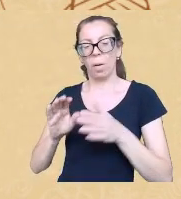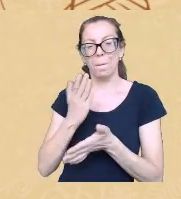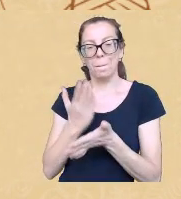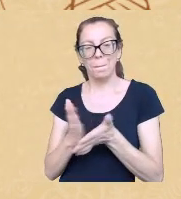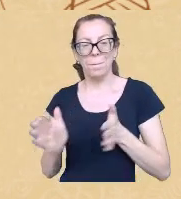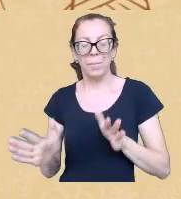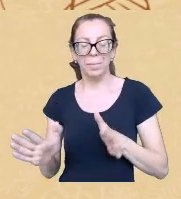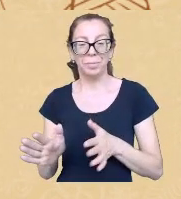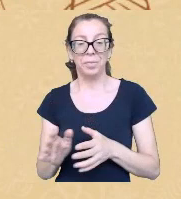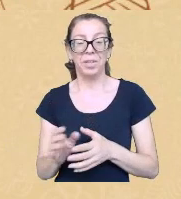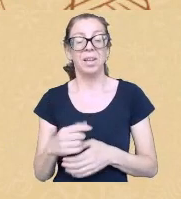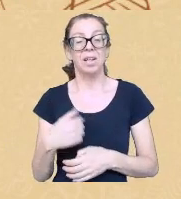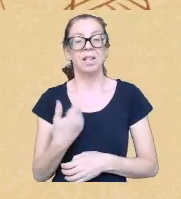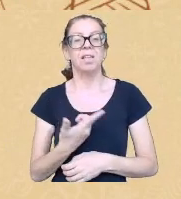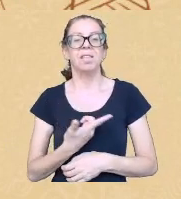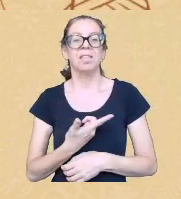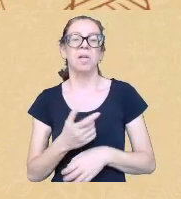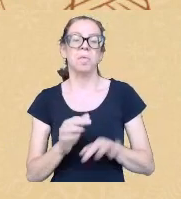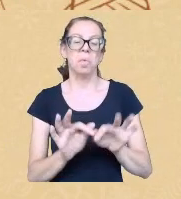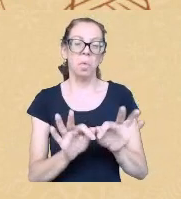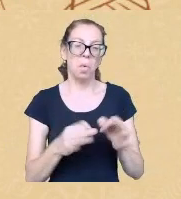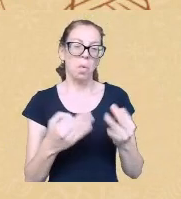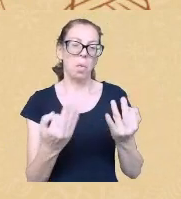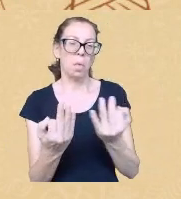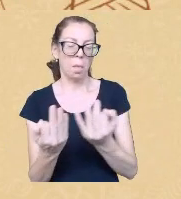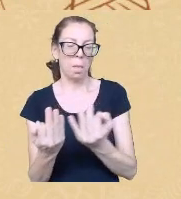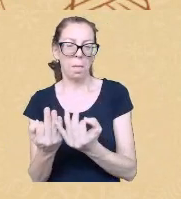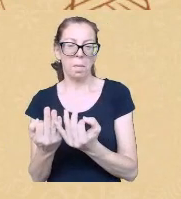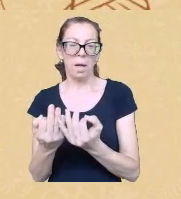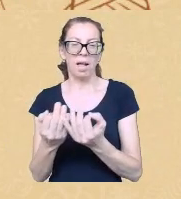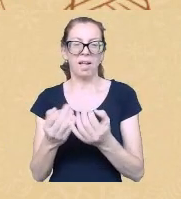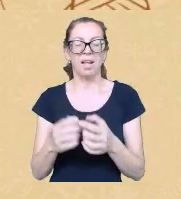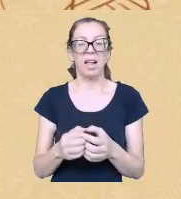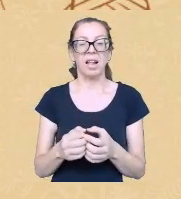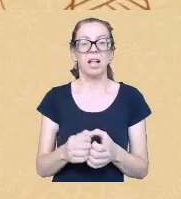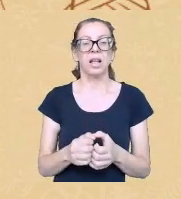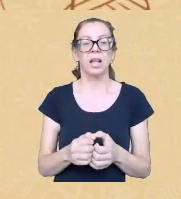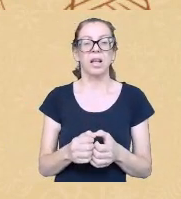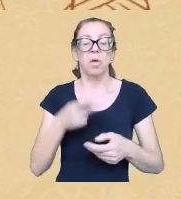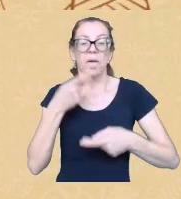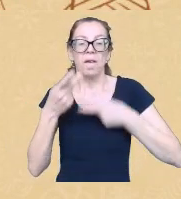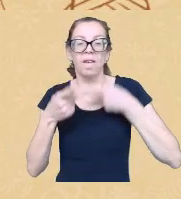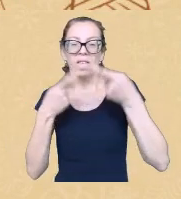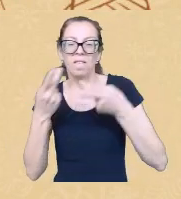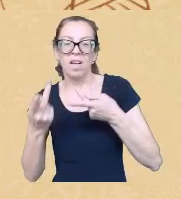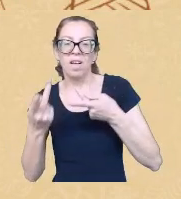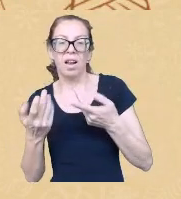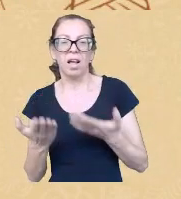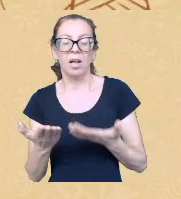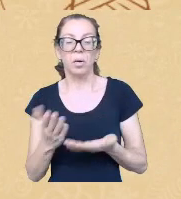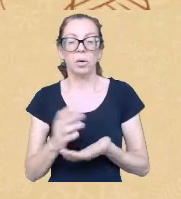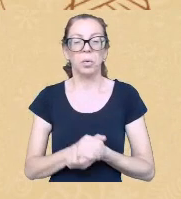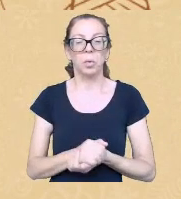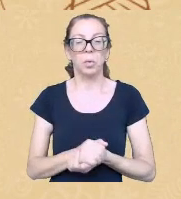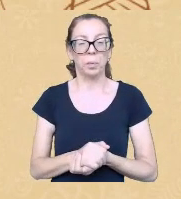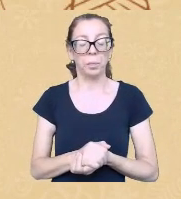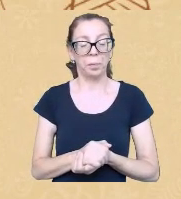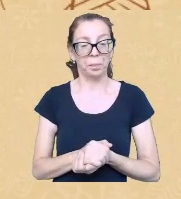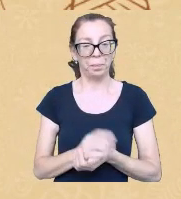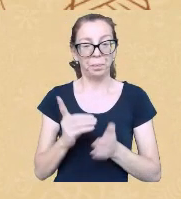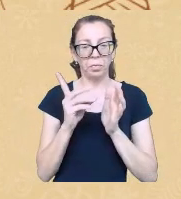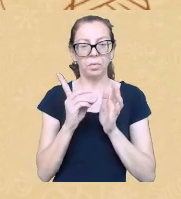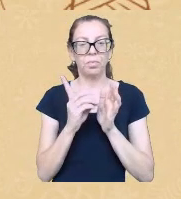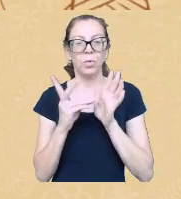cacique Babau também comenta disso de que quando o povo do Pinambá vai demandar a terra o direito a terra é muito comum que eles